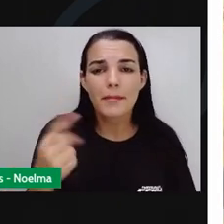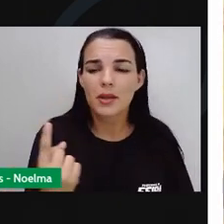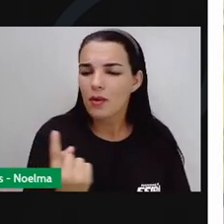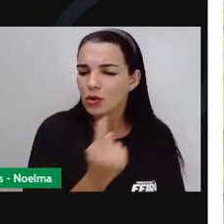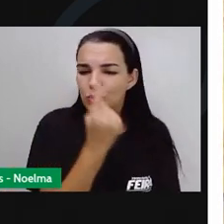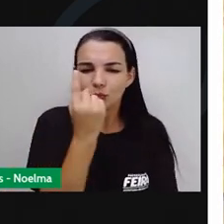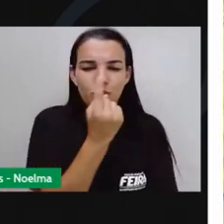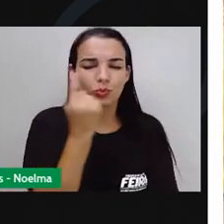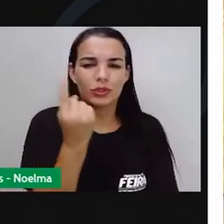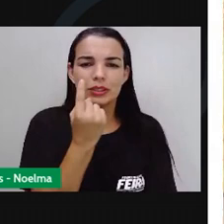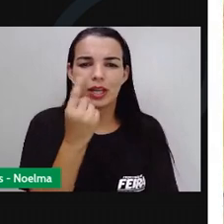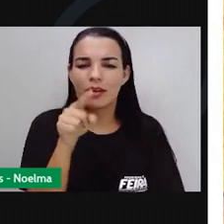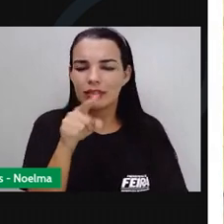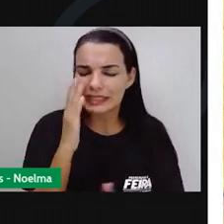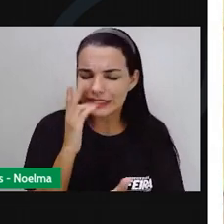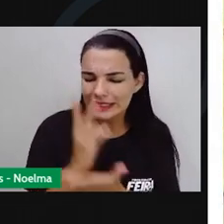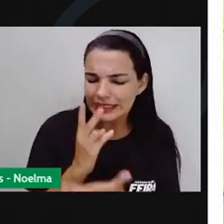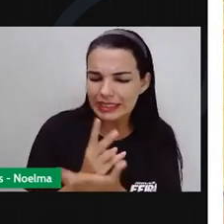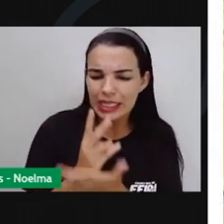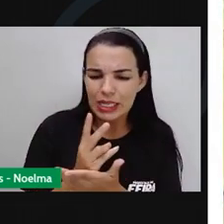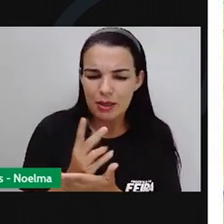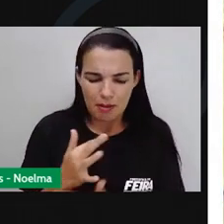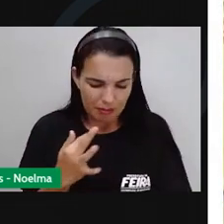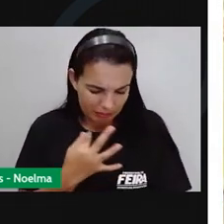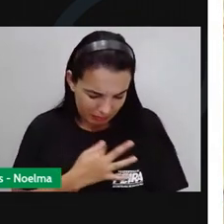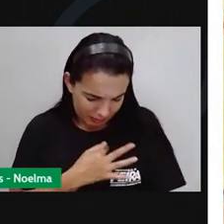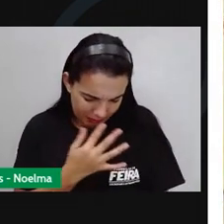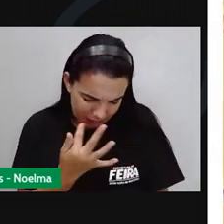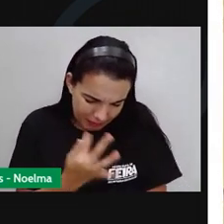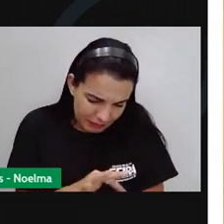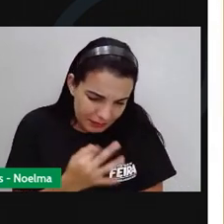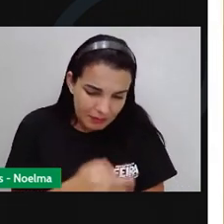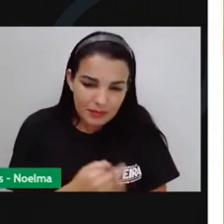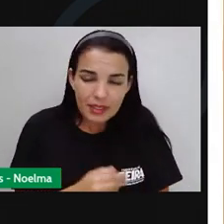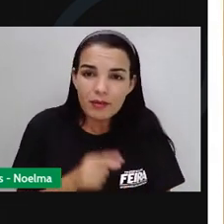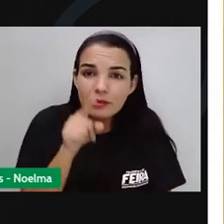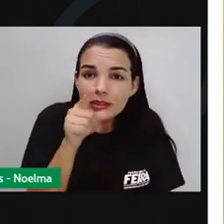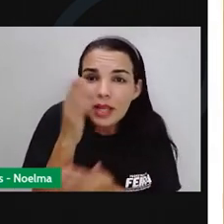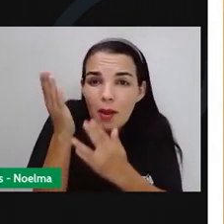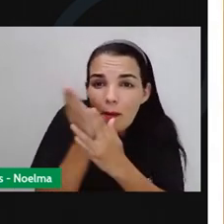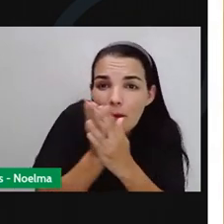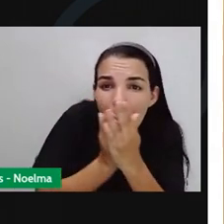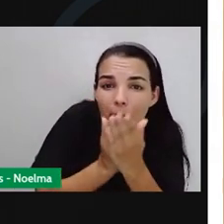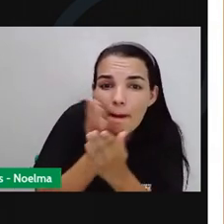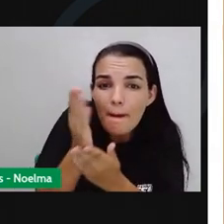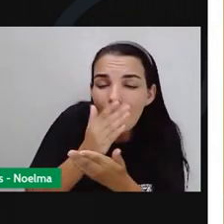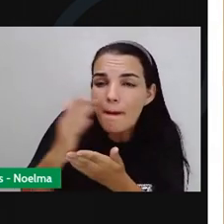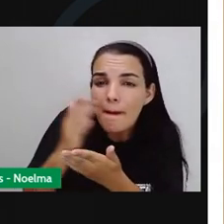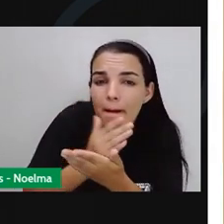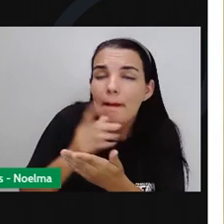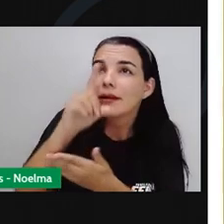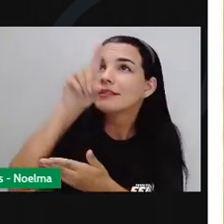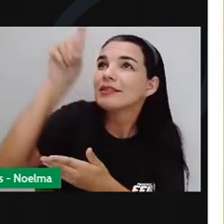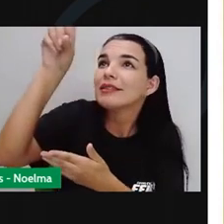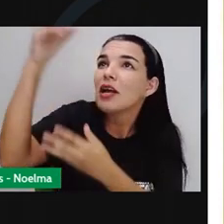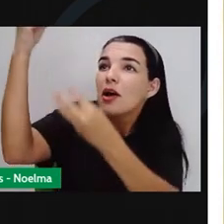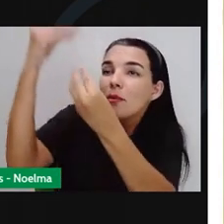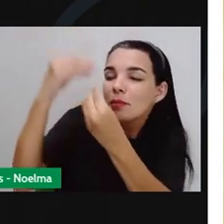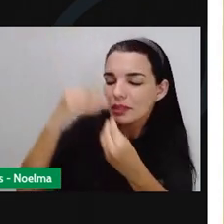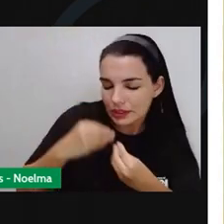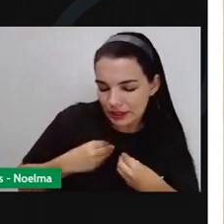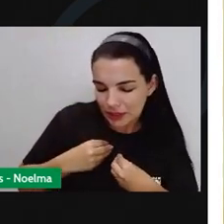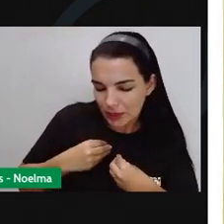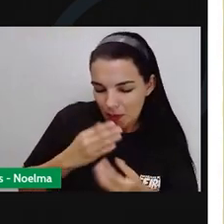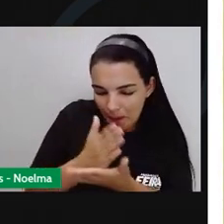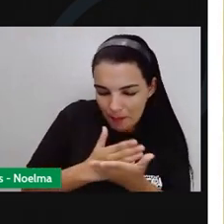repartida por ser um pedaço de Deus me dando um pedaço de vida.